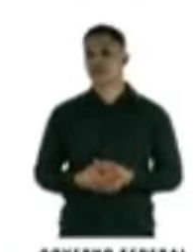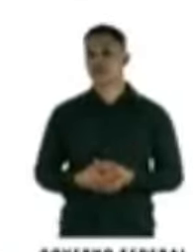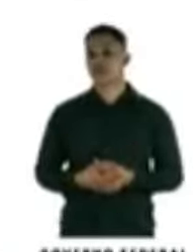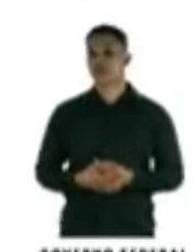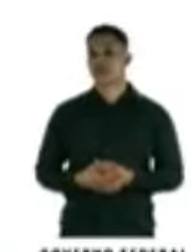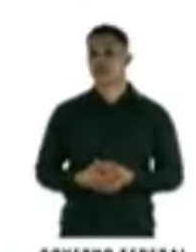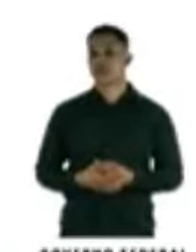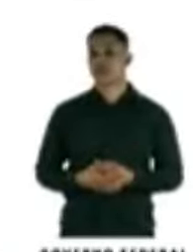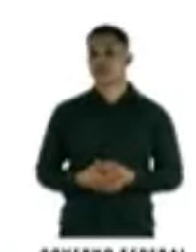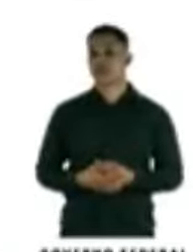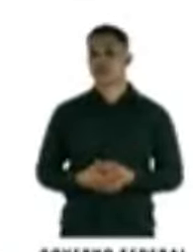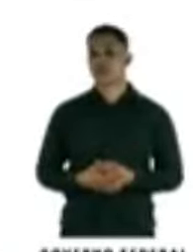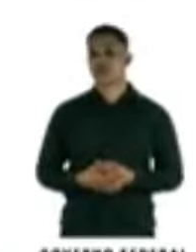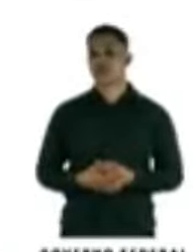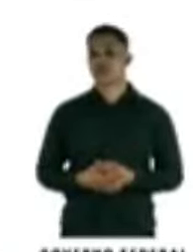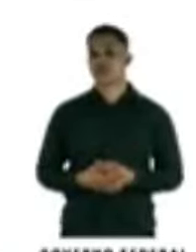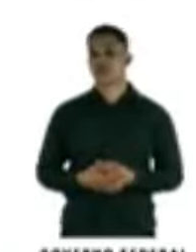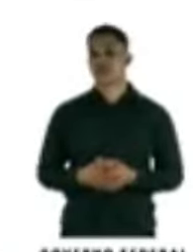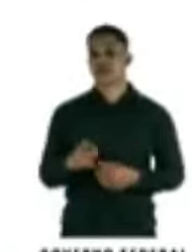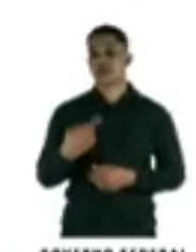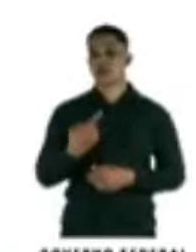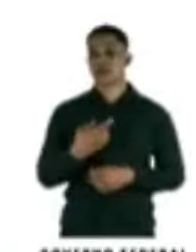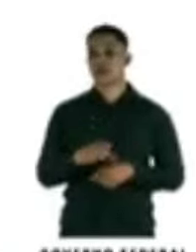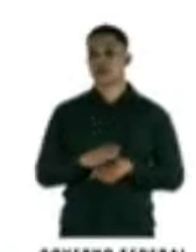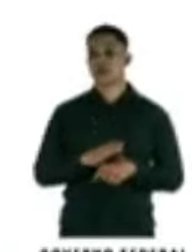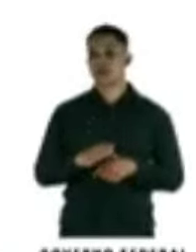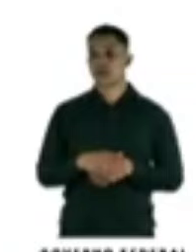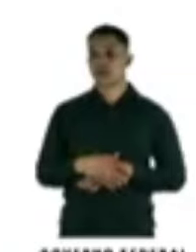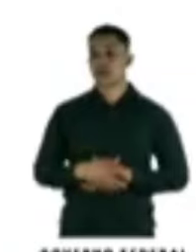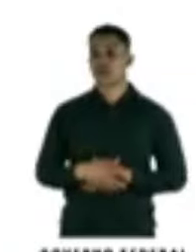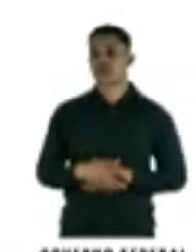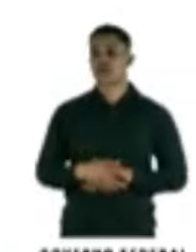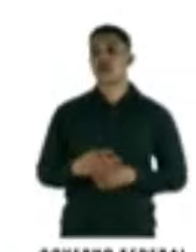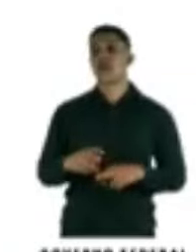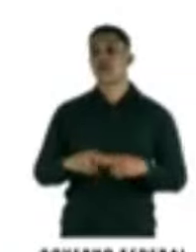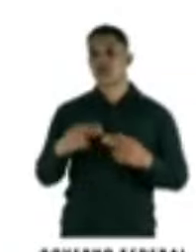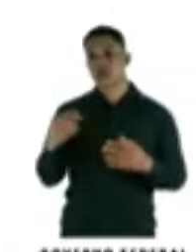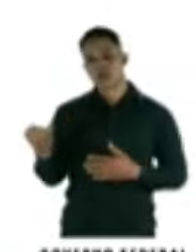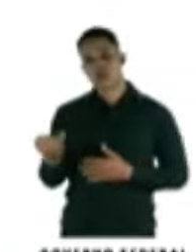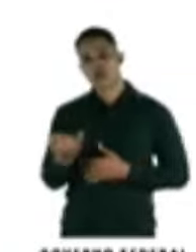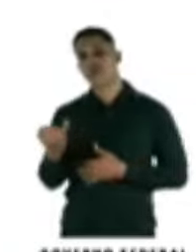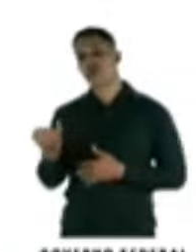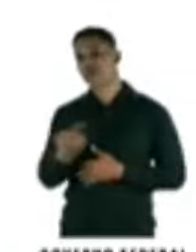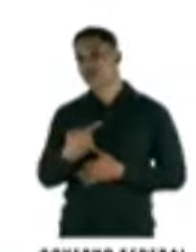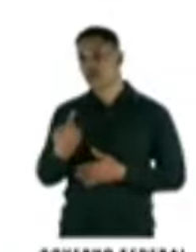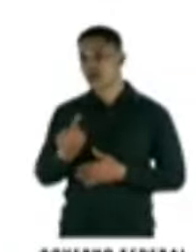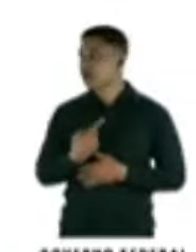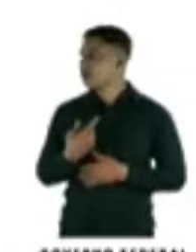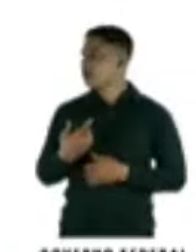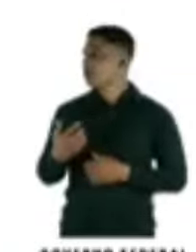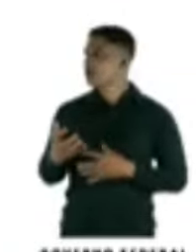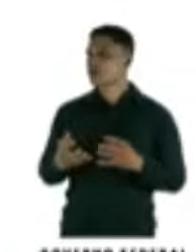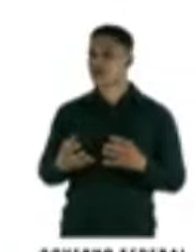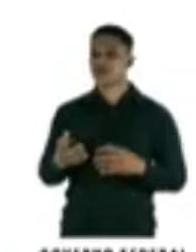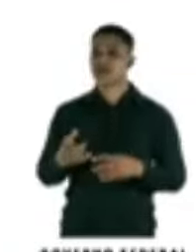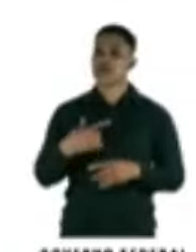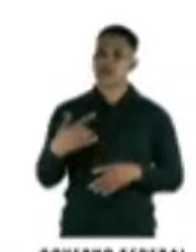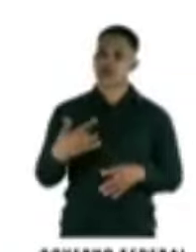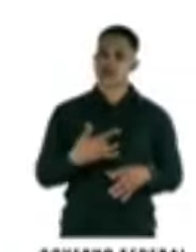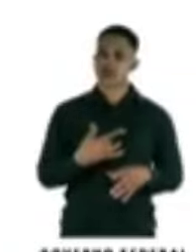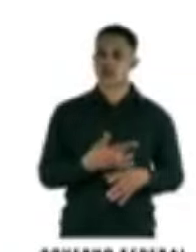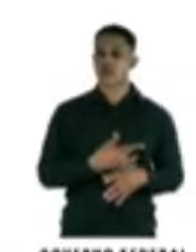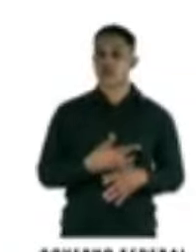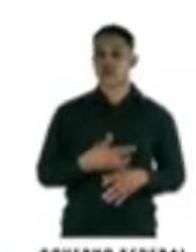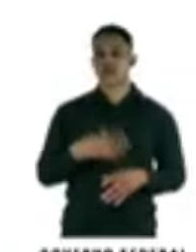estipula nas condicionalidades. Então, por isso é muito importante, né? Que a nossa rede esteja acompanhando essas famílias de perto,